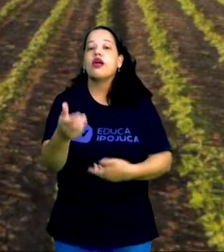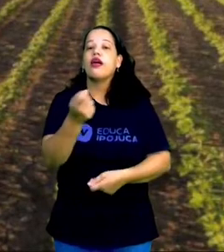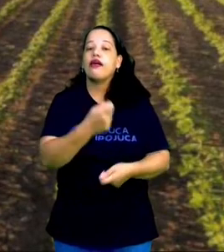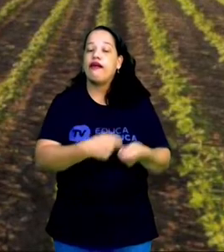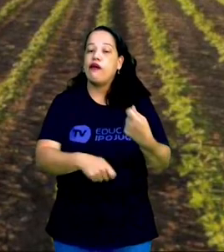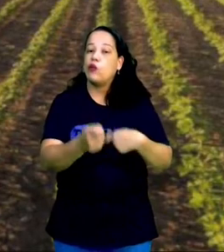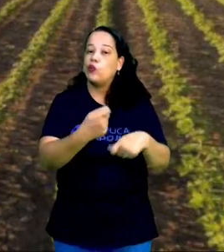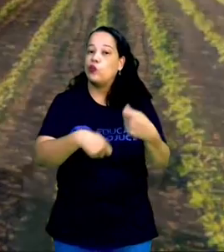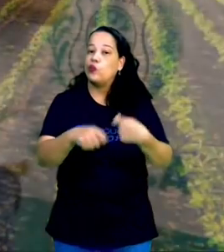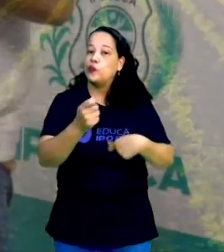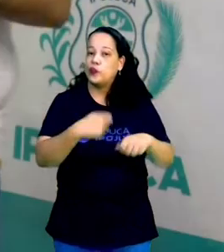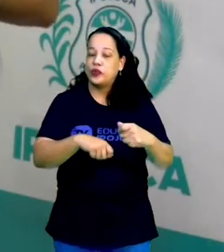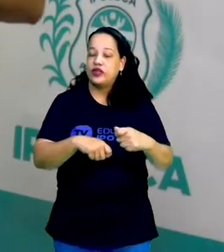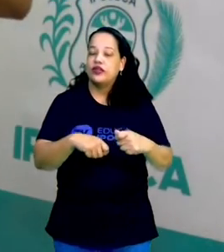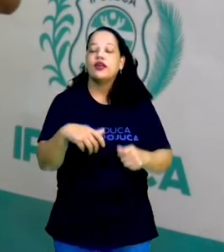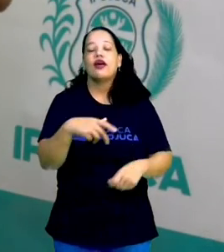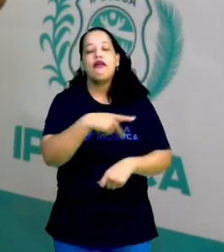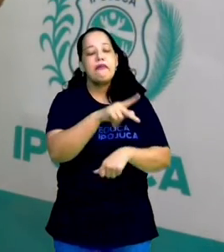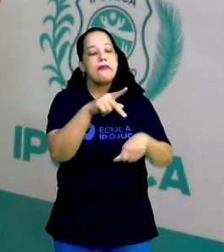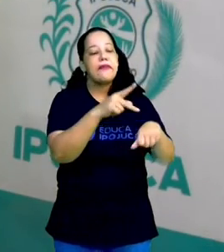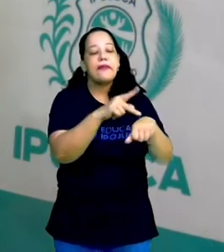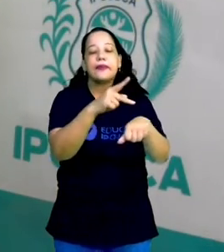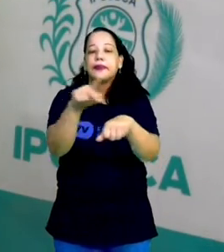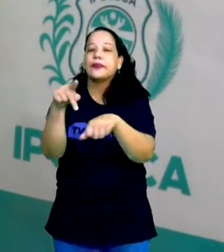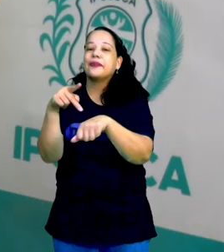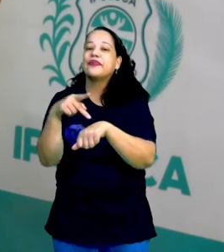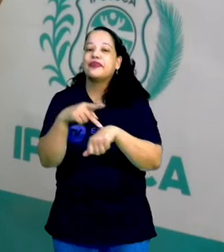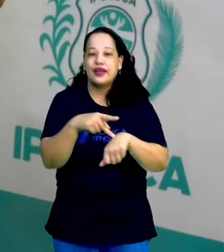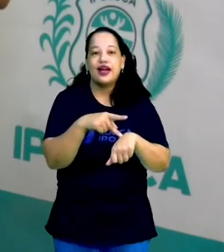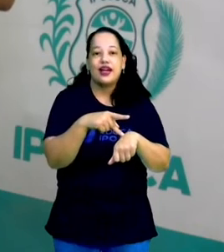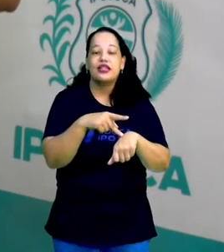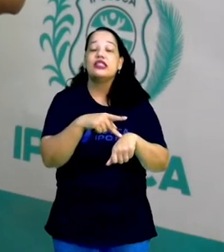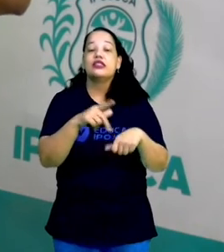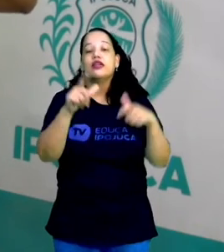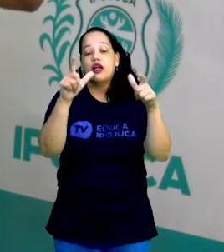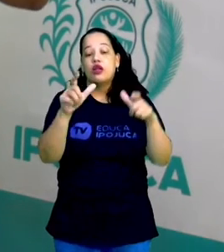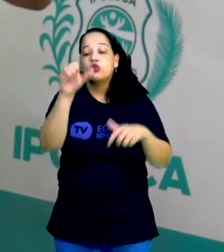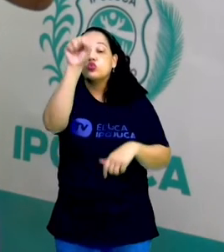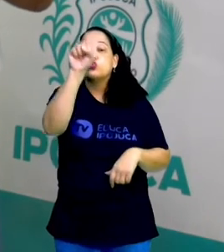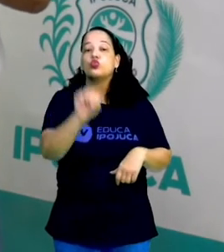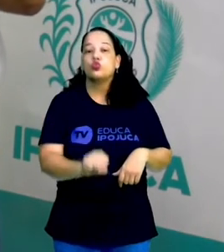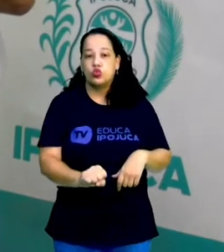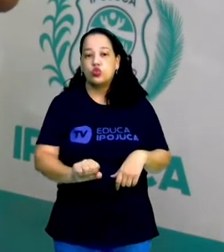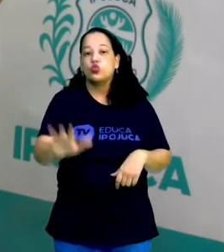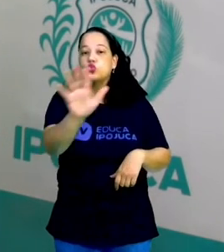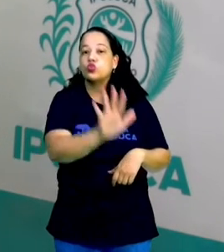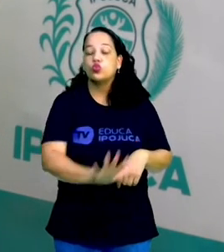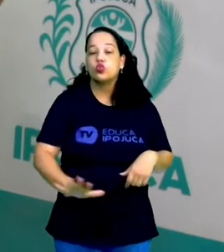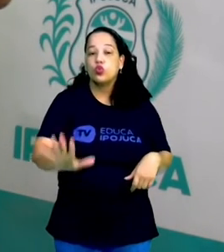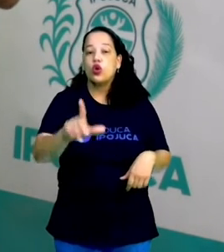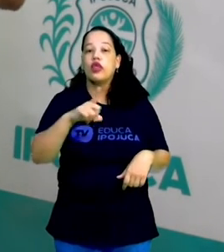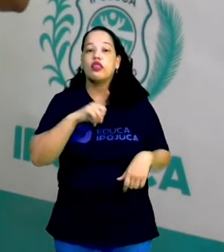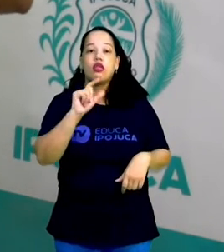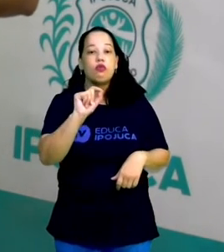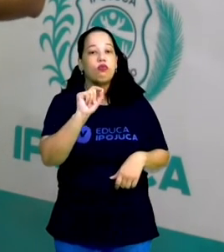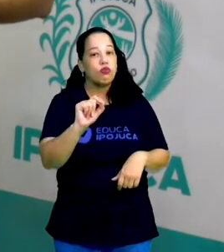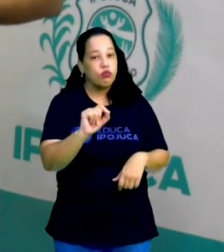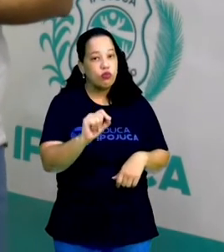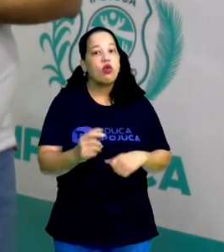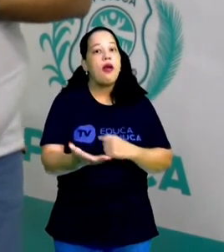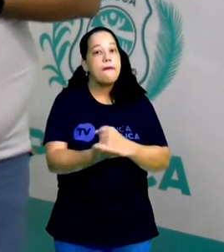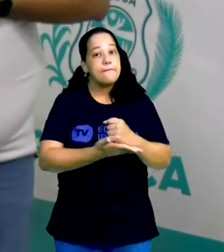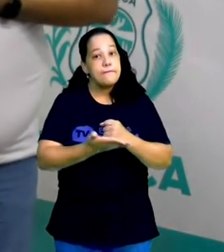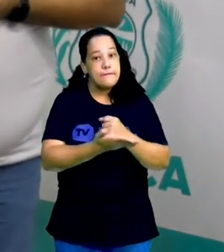A maioria dos países da porção sul do continente americano, eles têm a base econômica